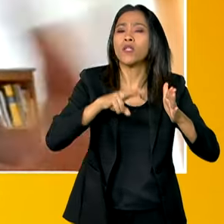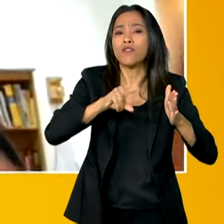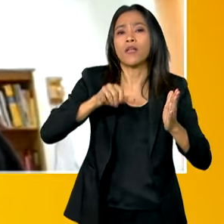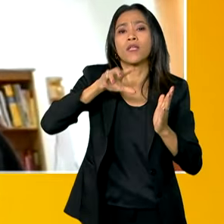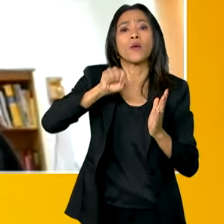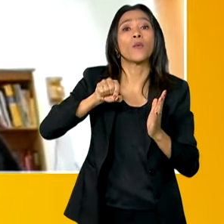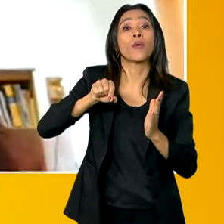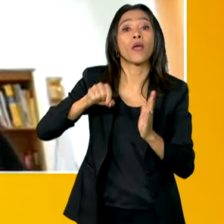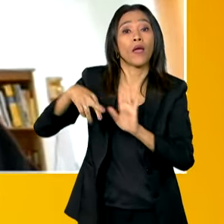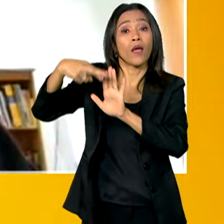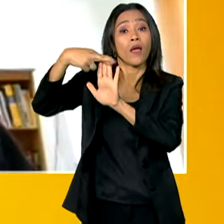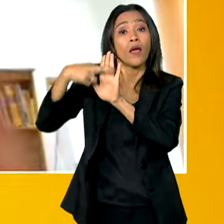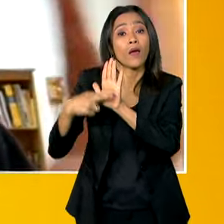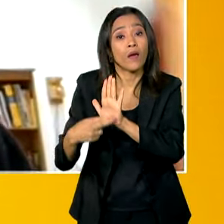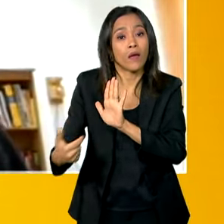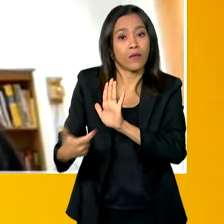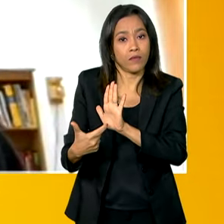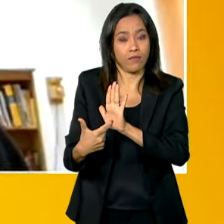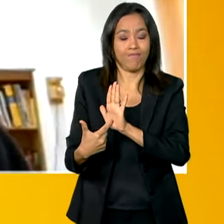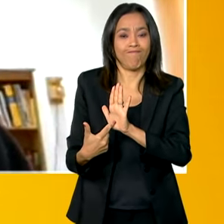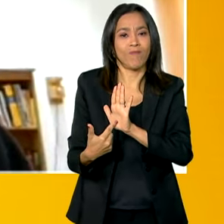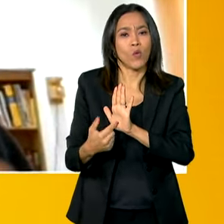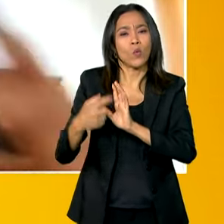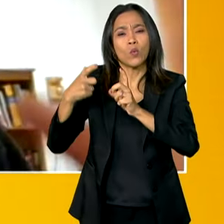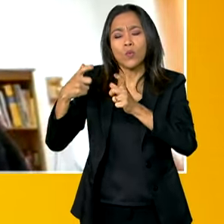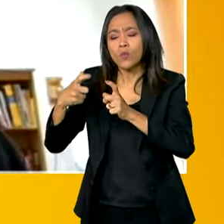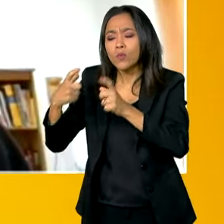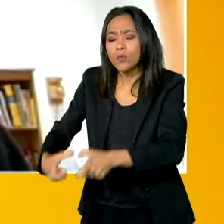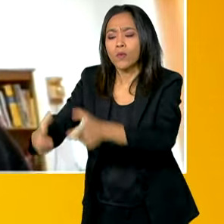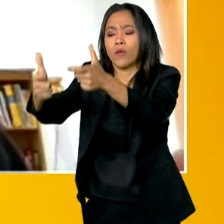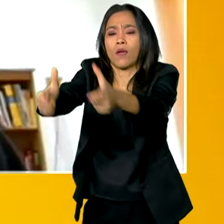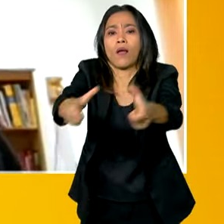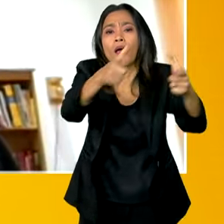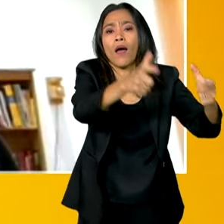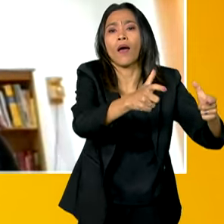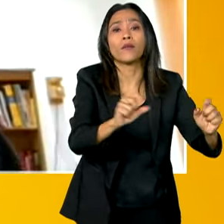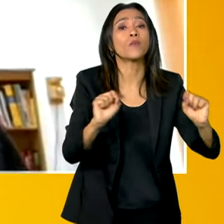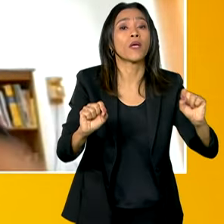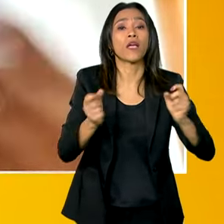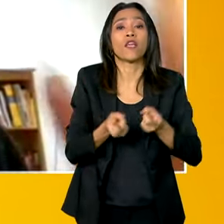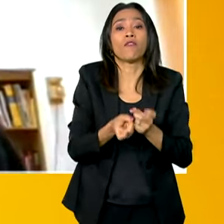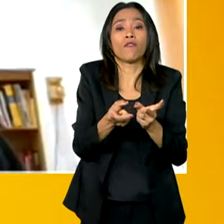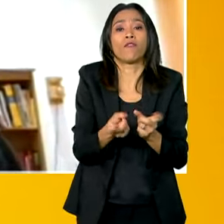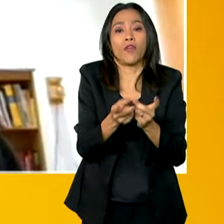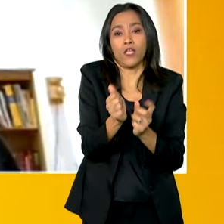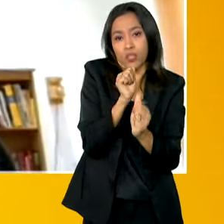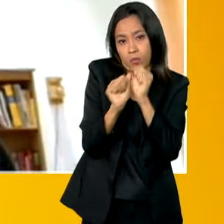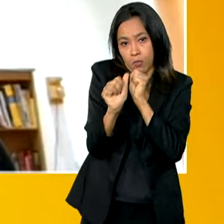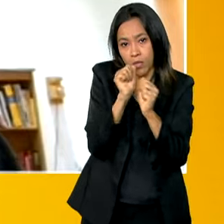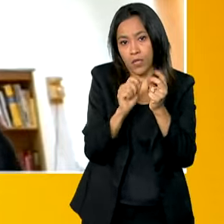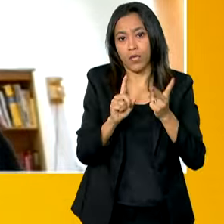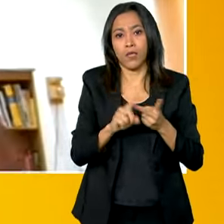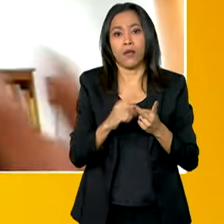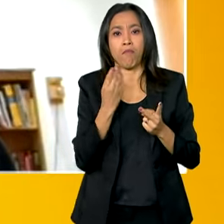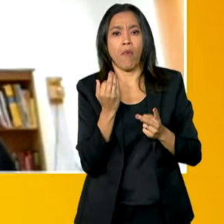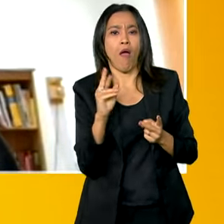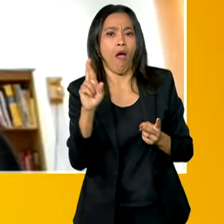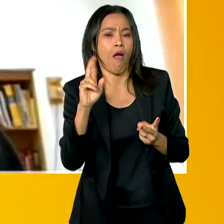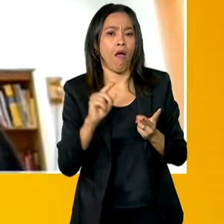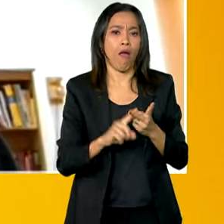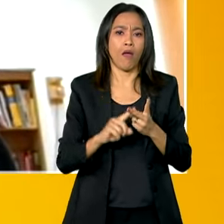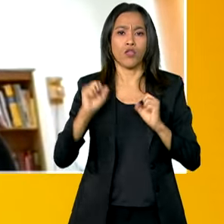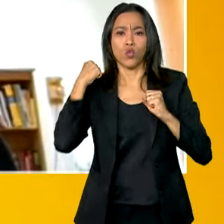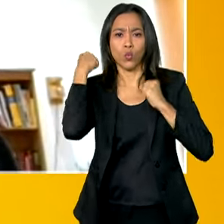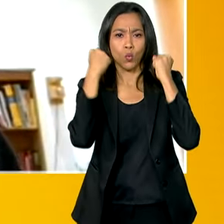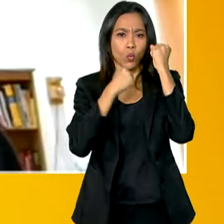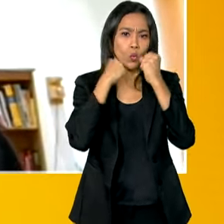regulamenta os estabelecimentos onde há vendas de bebida alcoólica, as casas noturnas, para mulheres que